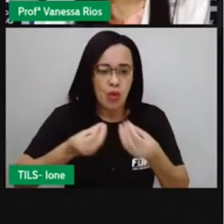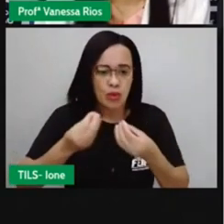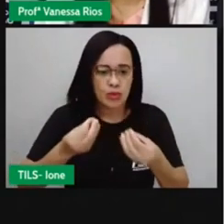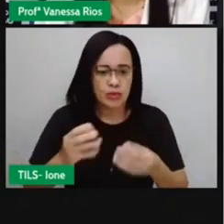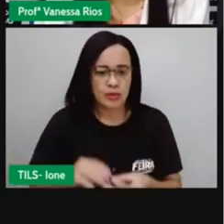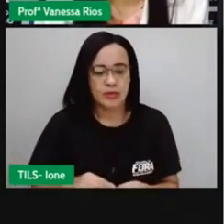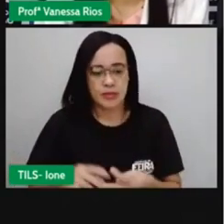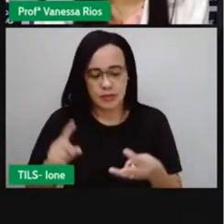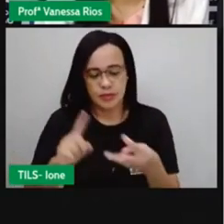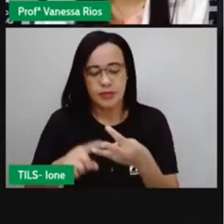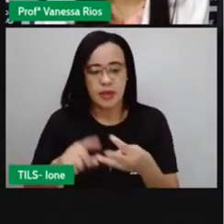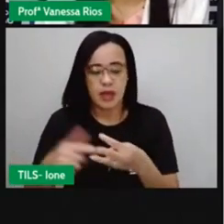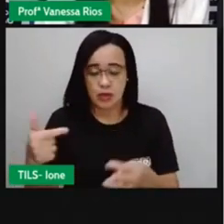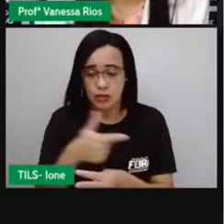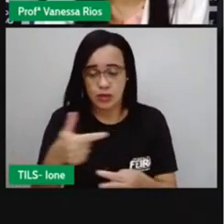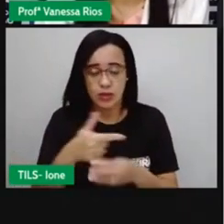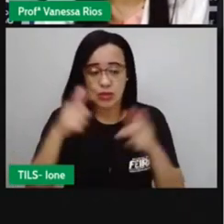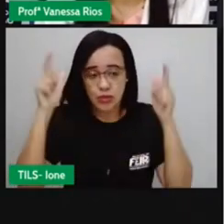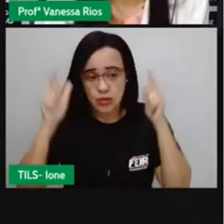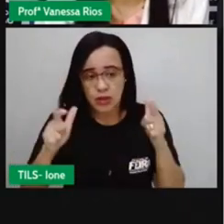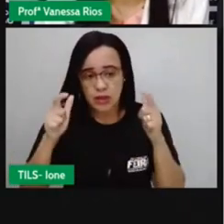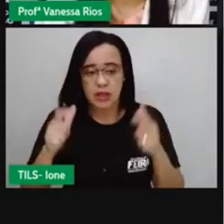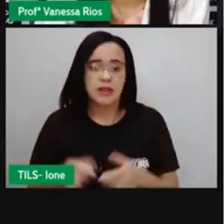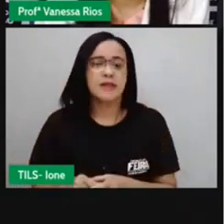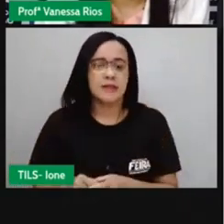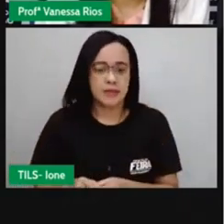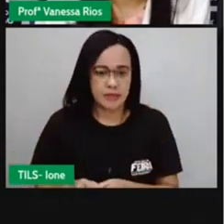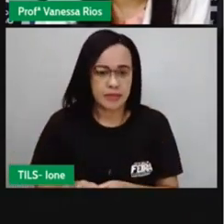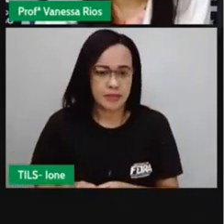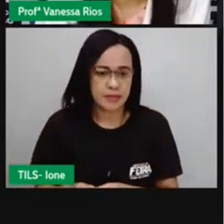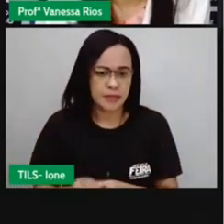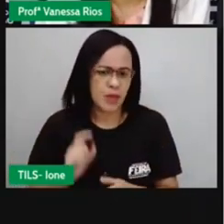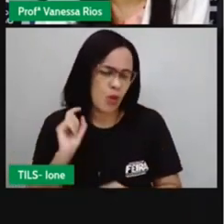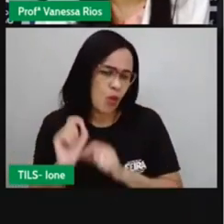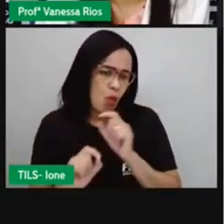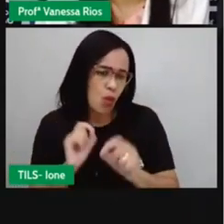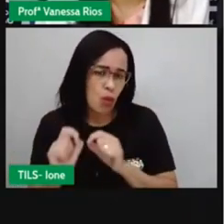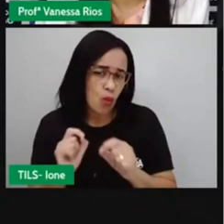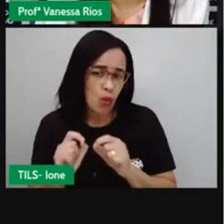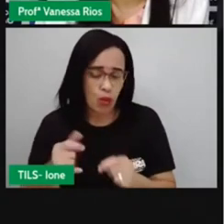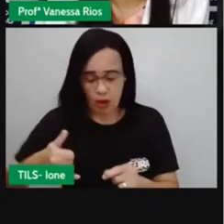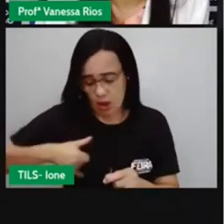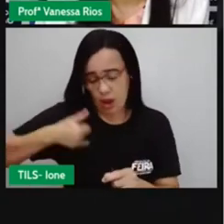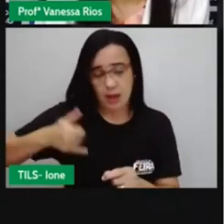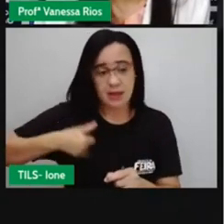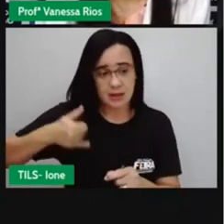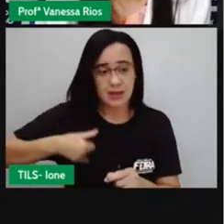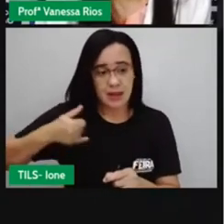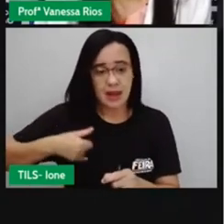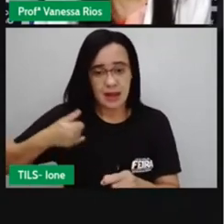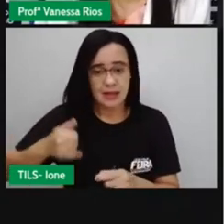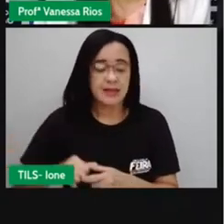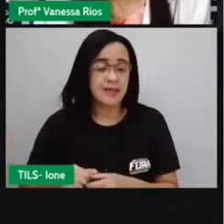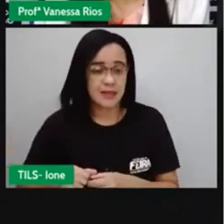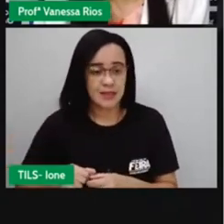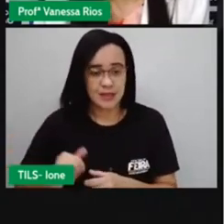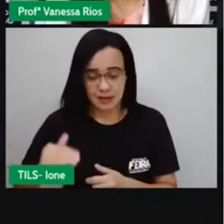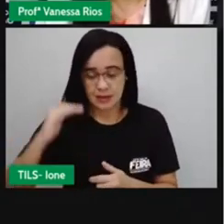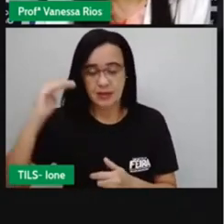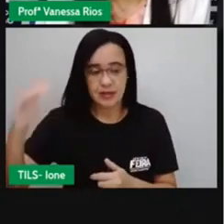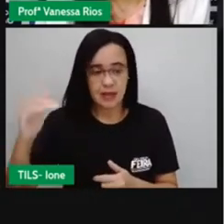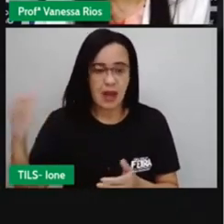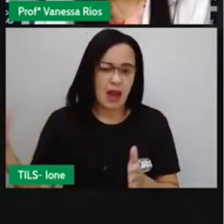E aí vai da antecipação da maioridade de Dom Pedro II, em 1840, até a